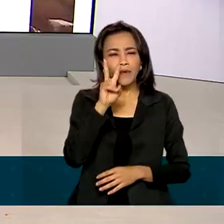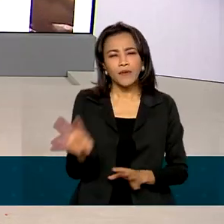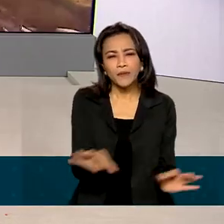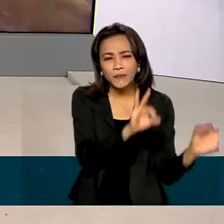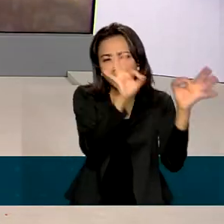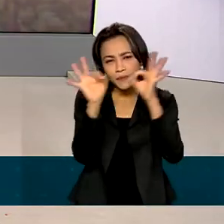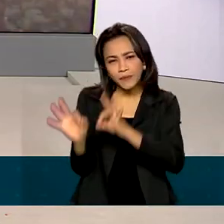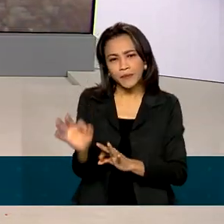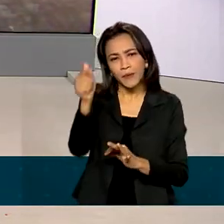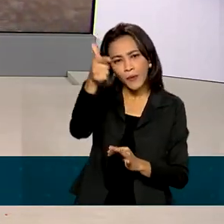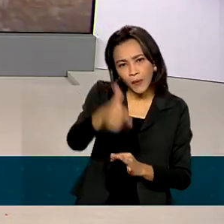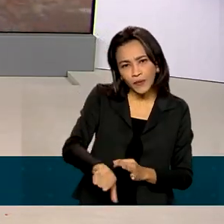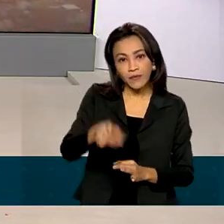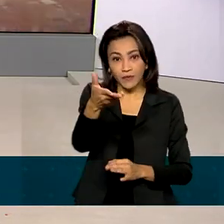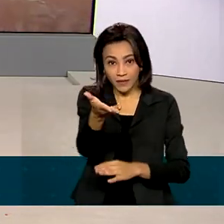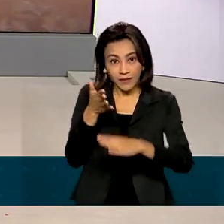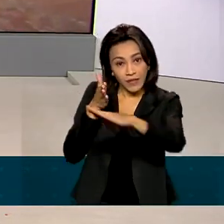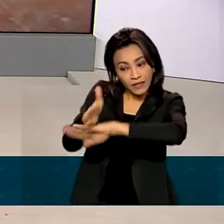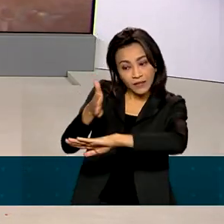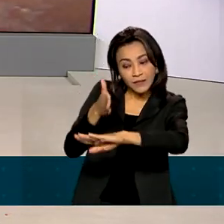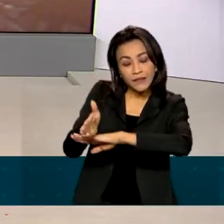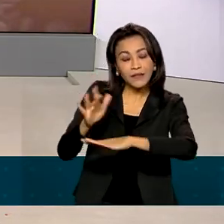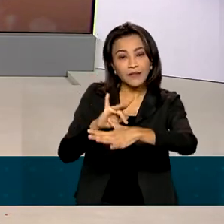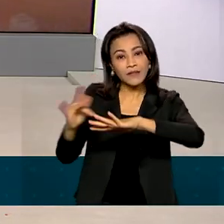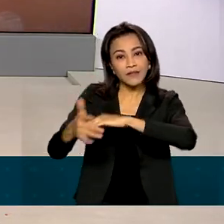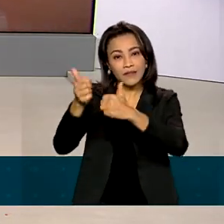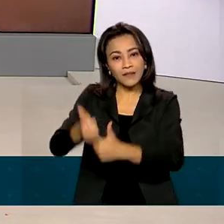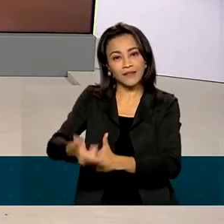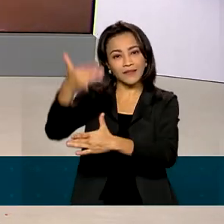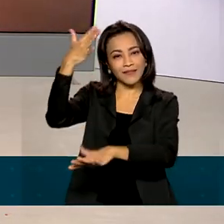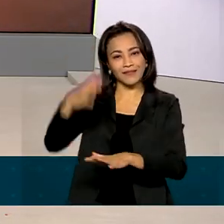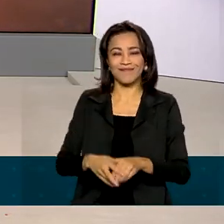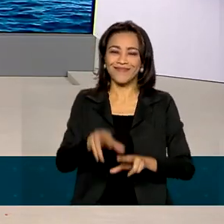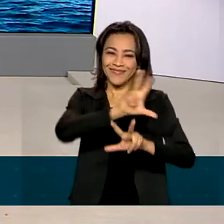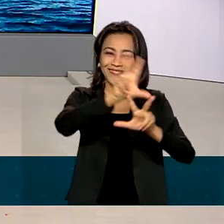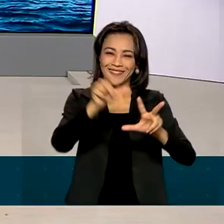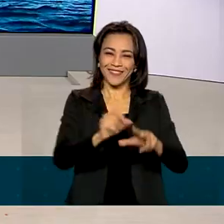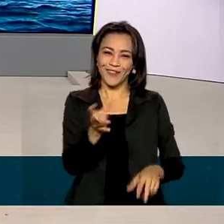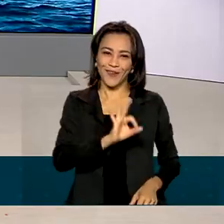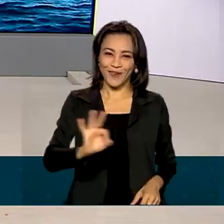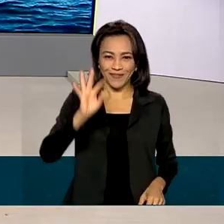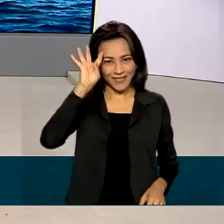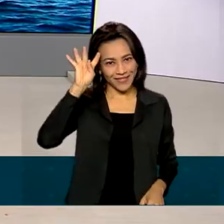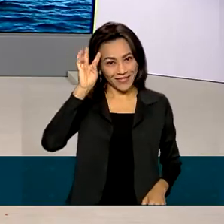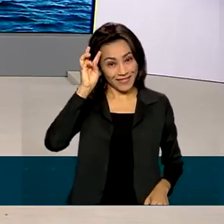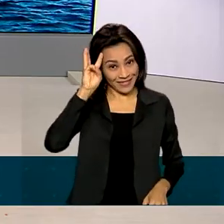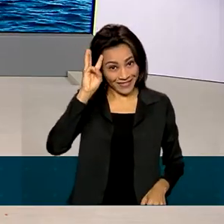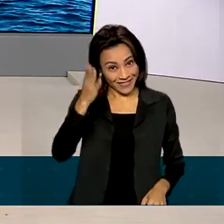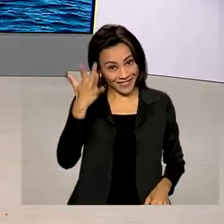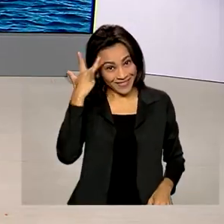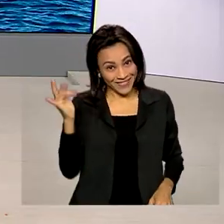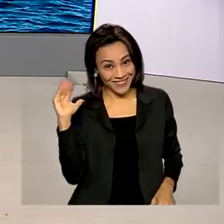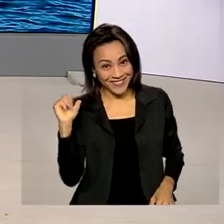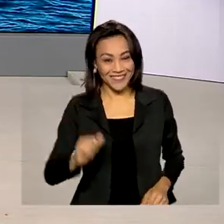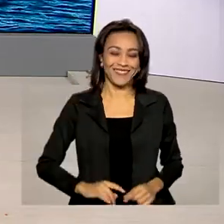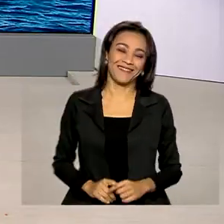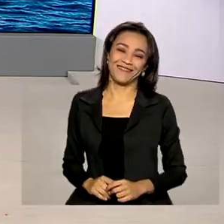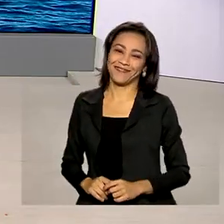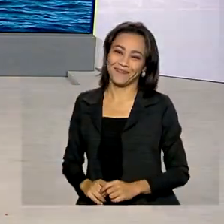reportagens. Acesse a rede social da TV Brasil. Uma ótima terça-feira pra você. Até amanhã. Tchau.